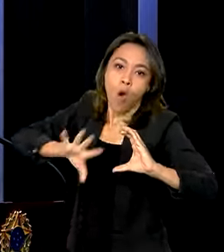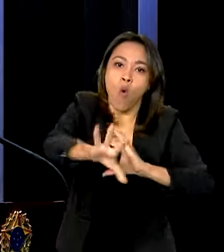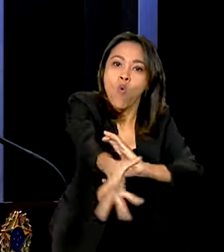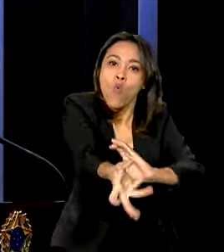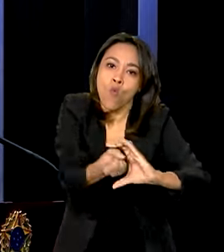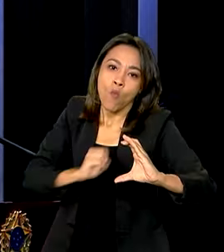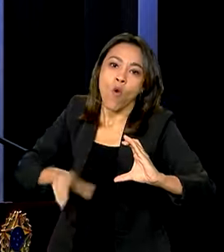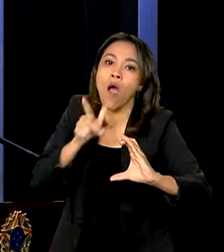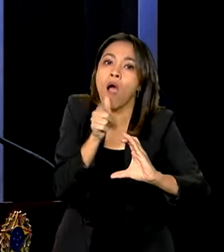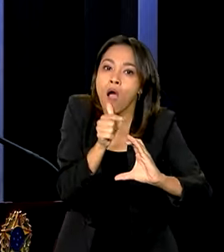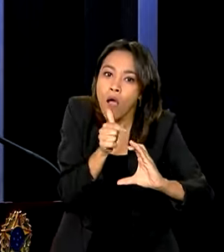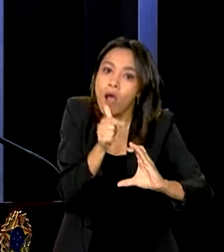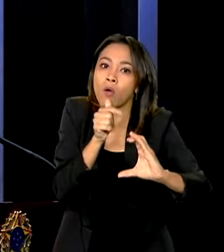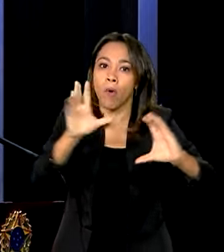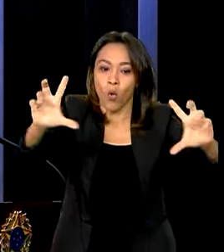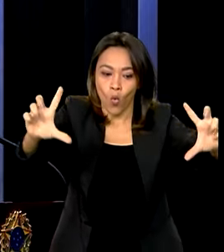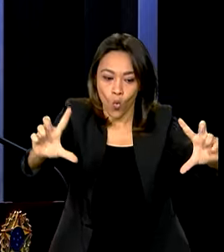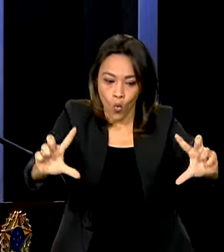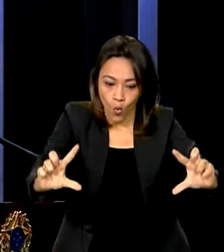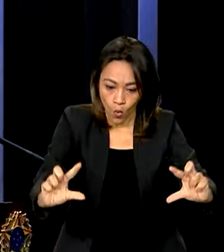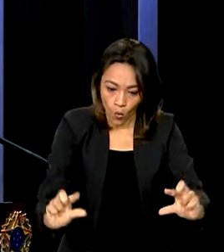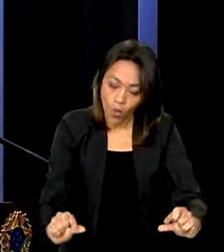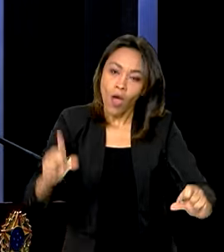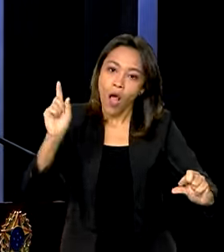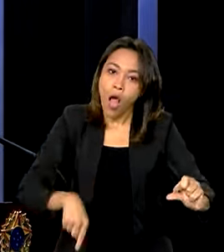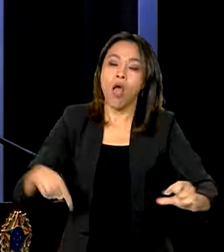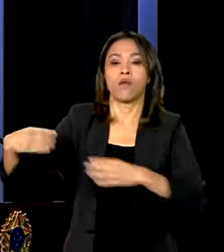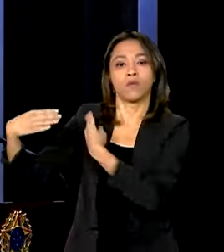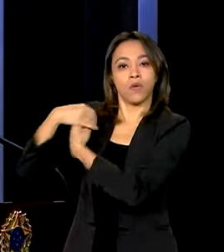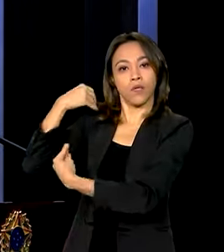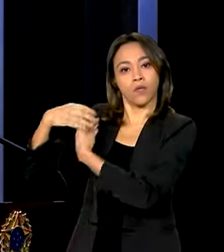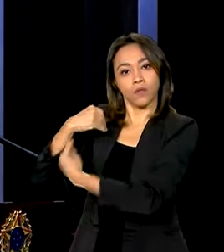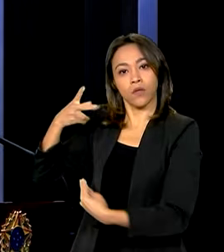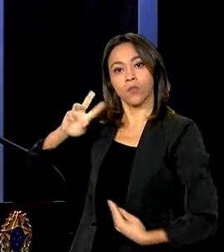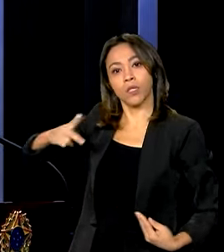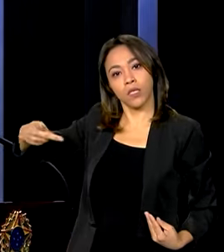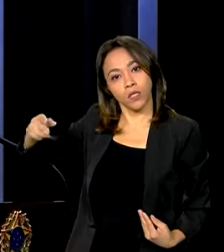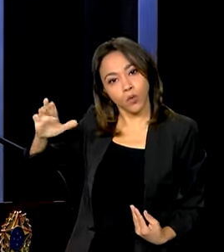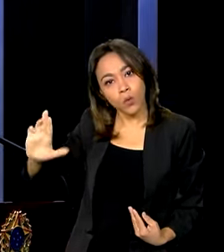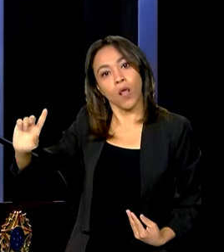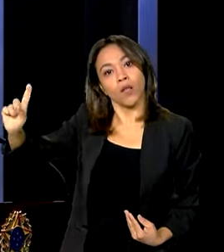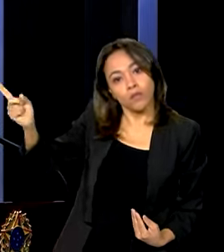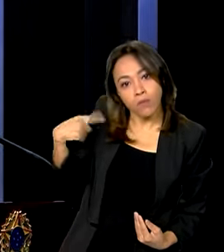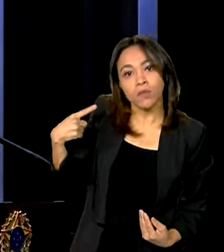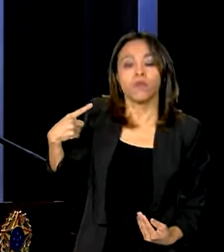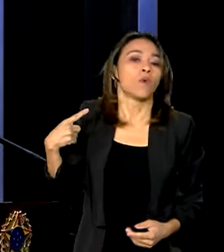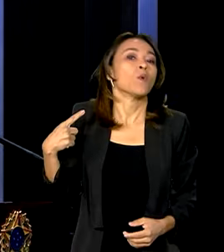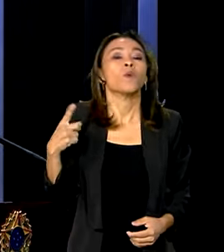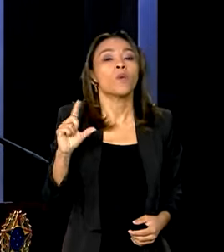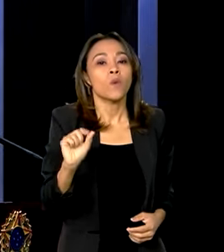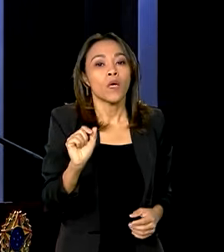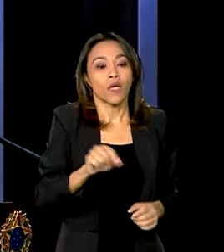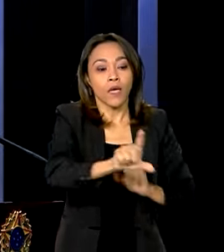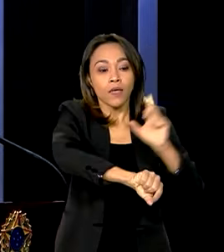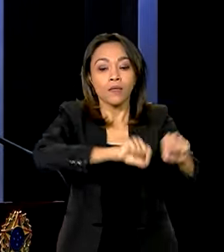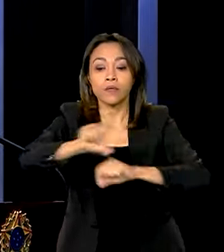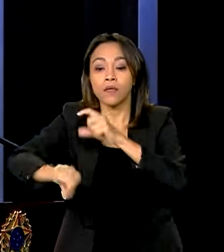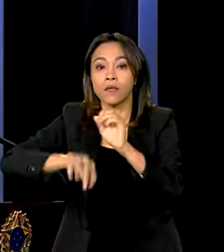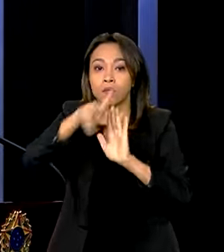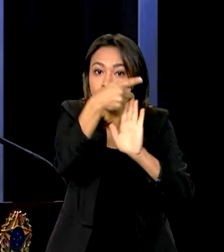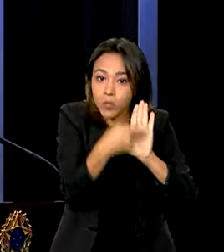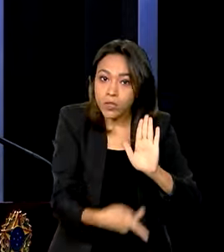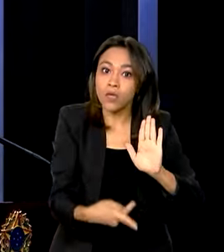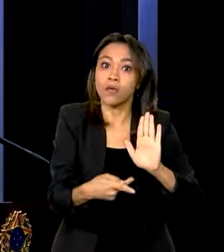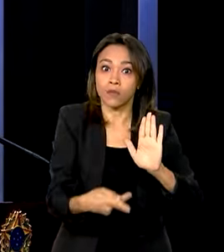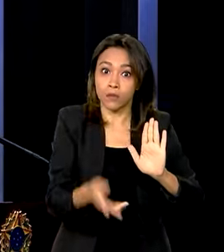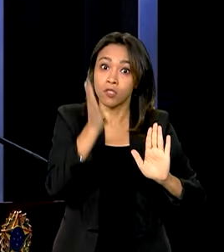discussões que temos feito com a Casa Civil, por orientação do presidente Lula, por determinação do presidente Lula, que a seleção, presidente Pacheco, que